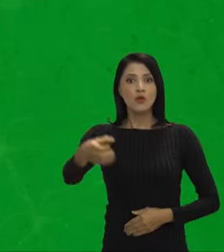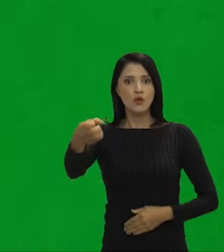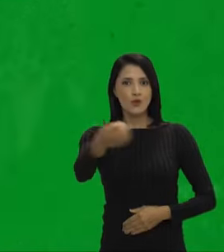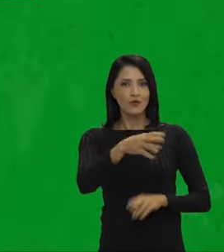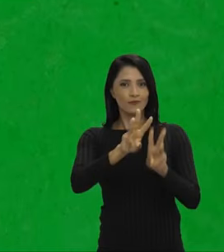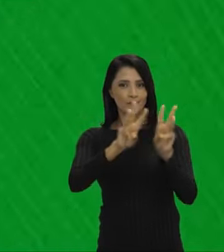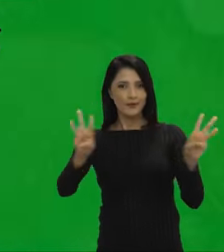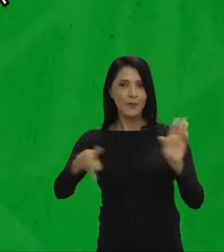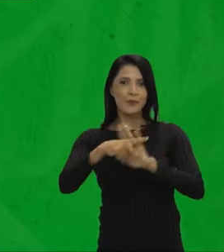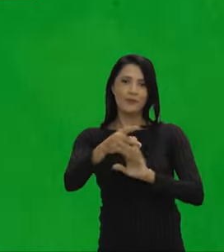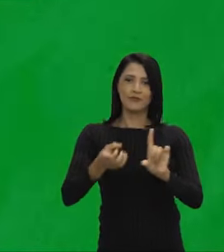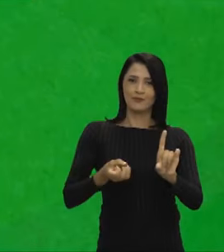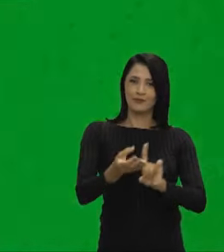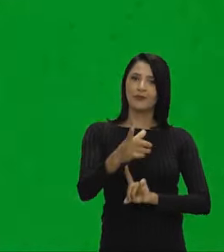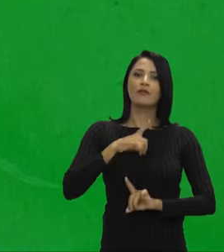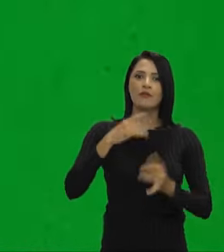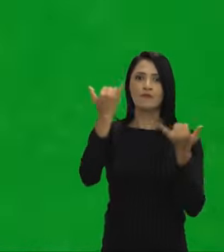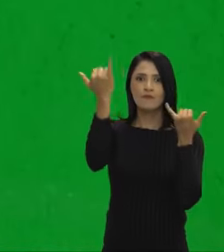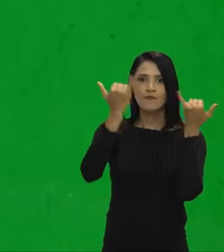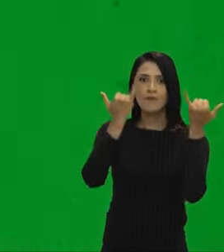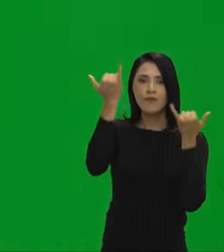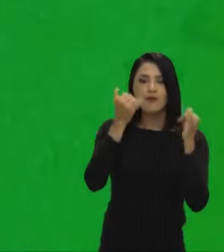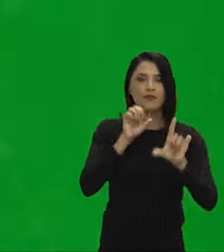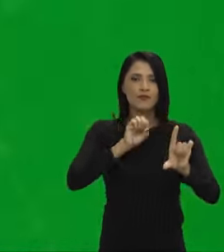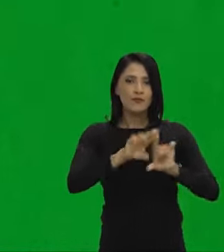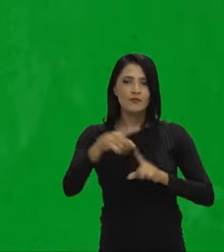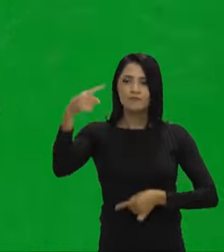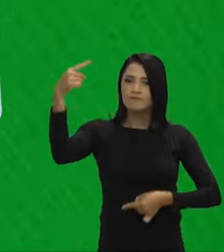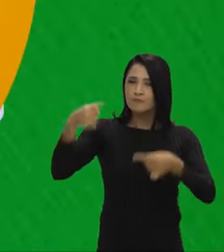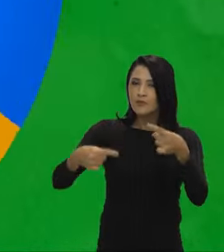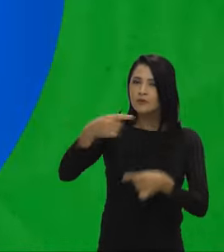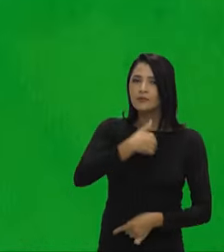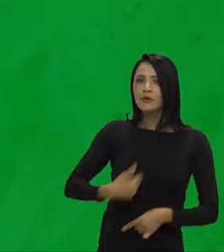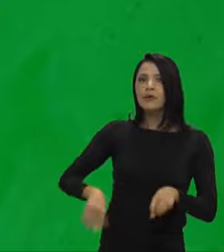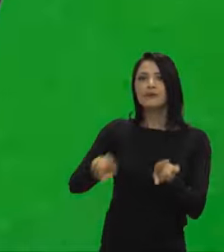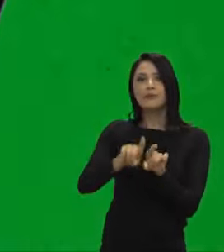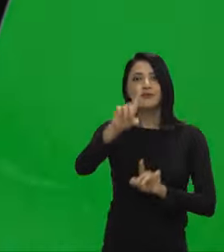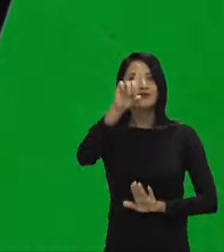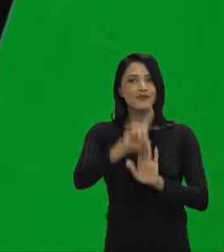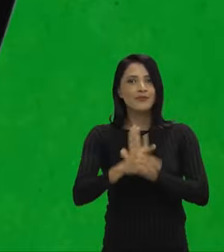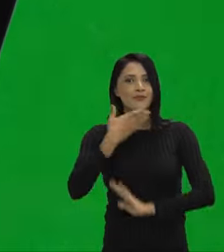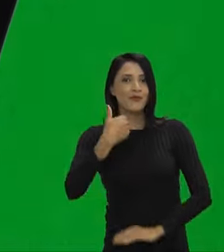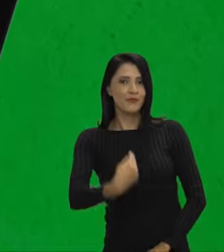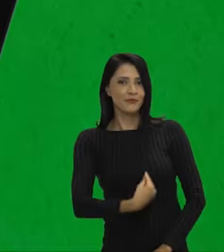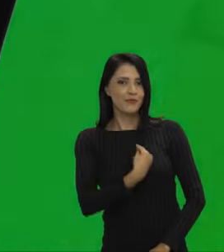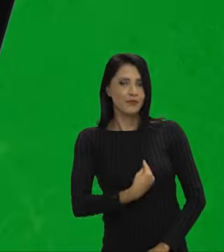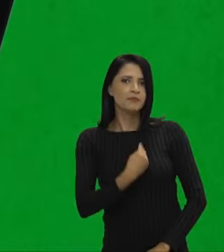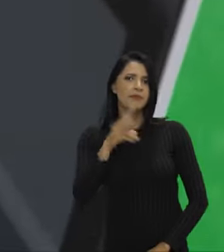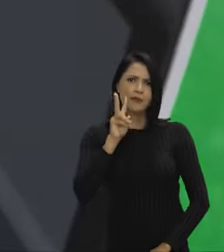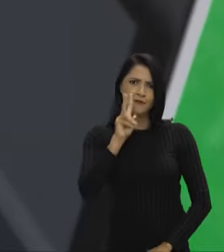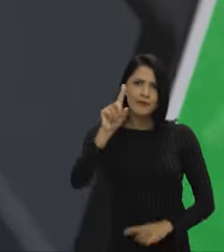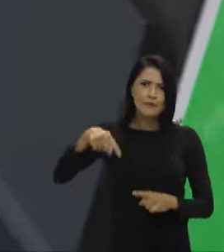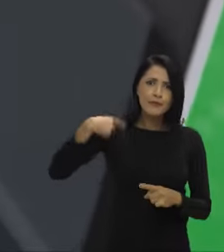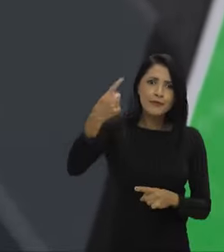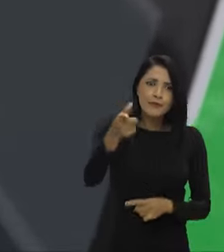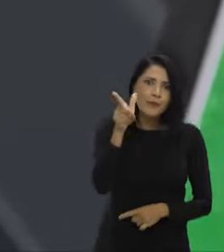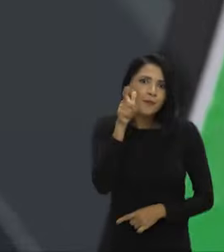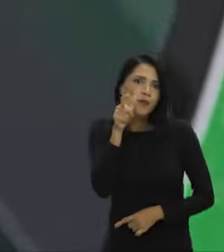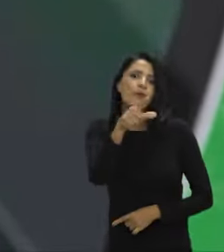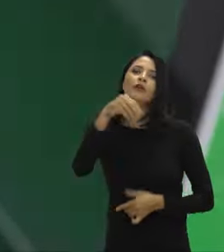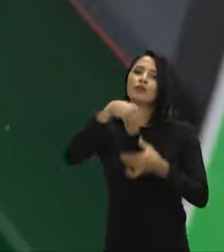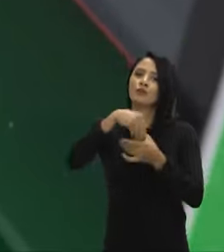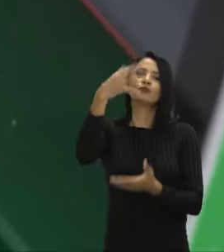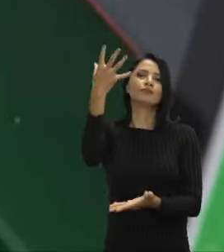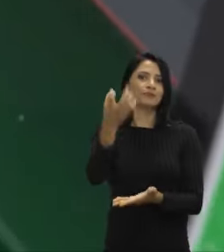O novo portal do Canal GOV oferece informação ao vivo sobre políticas públicas e direitos que melhoram a sua vida. E se quiser assistir